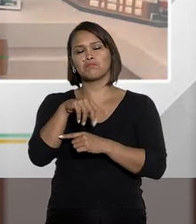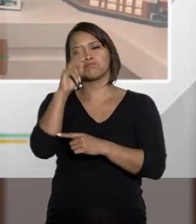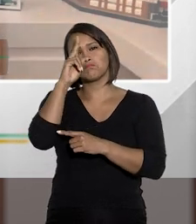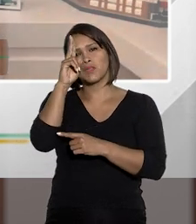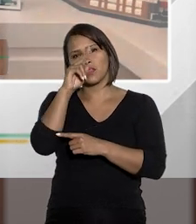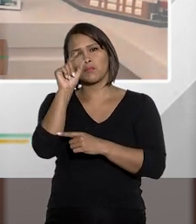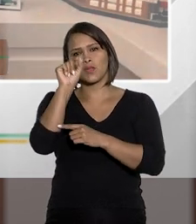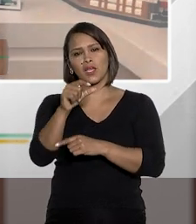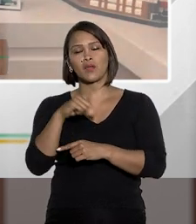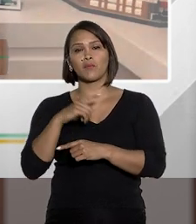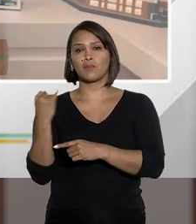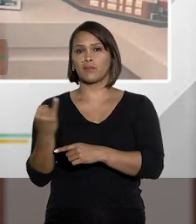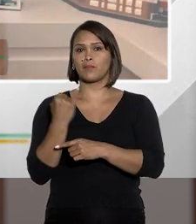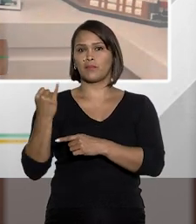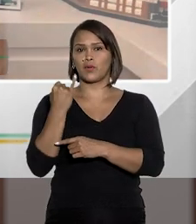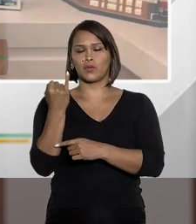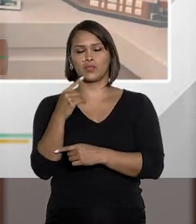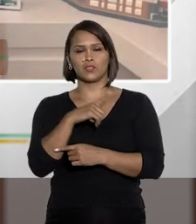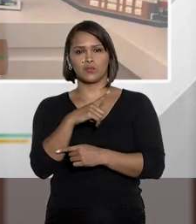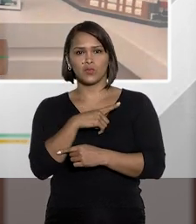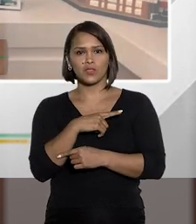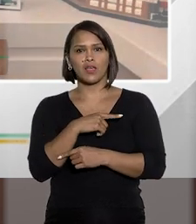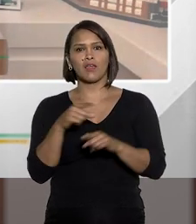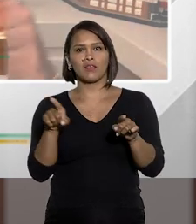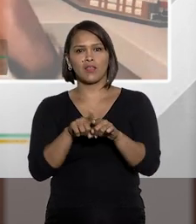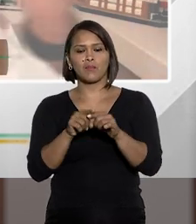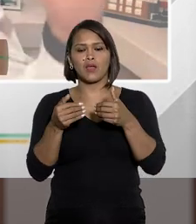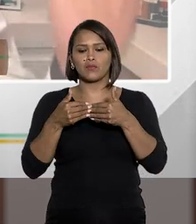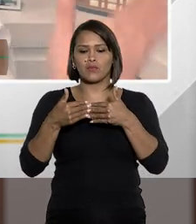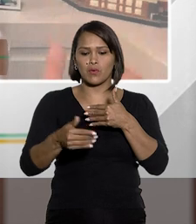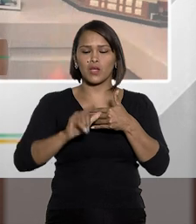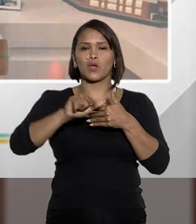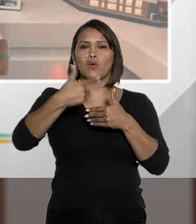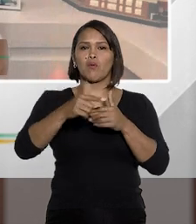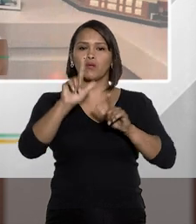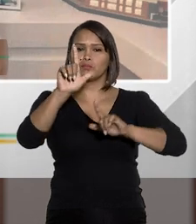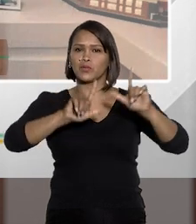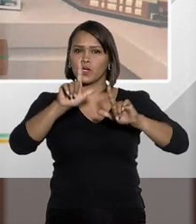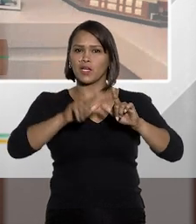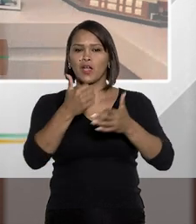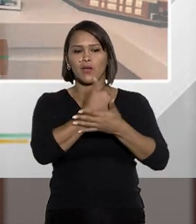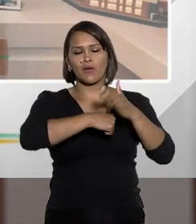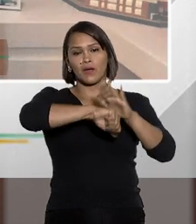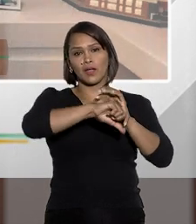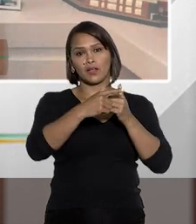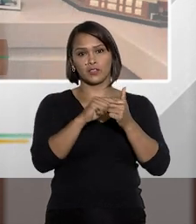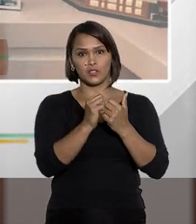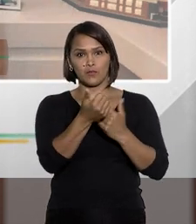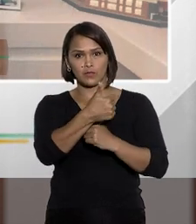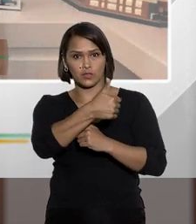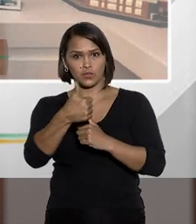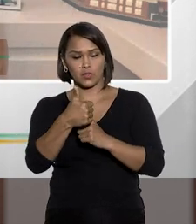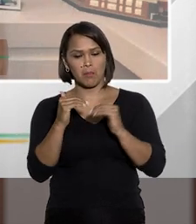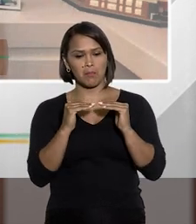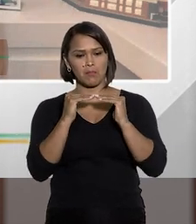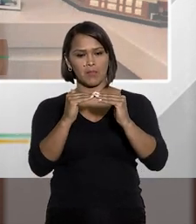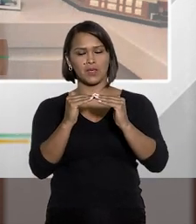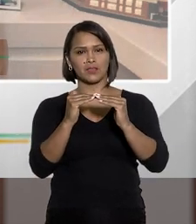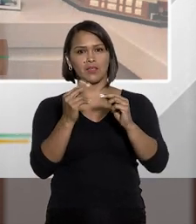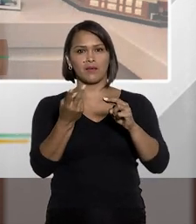lembrar aqui, Tiago, tem um importantíssimo aqui, aliás, vai até mais um outro programa, que é o crime do artigo 21,